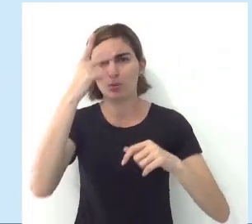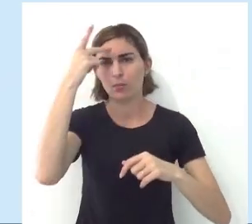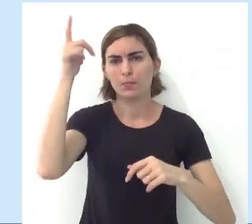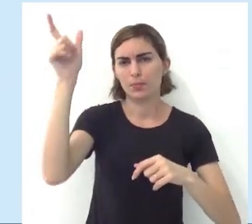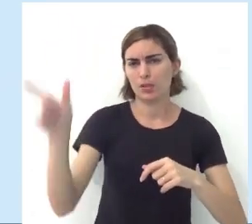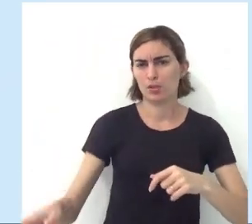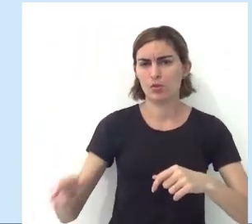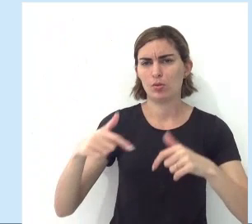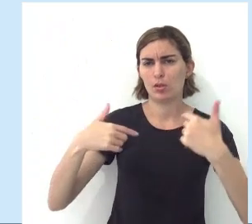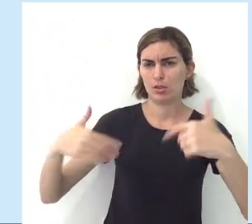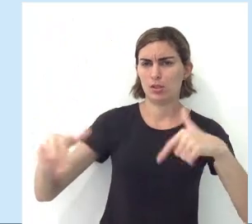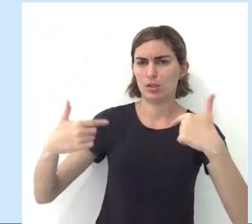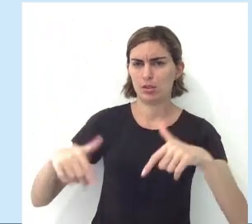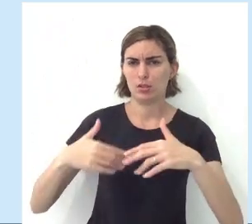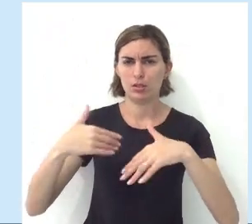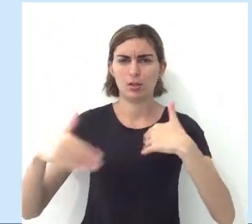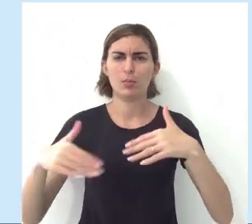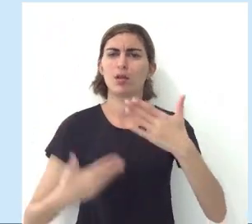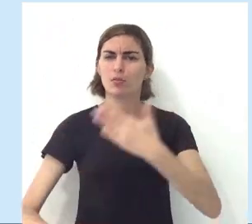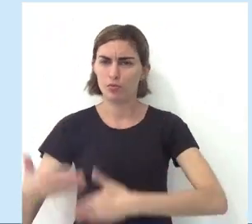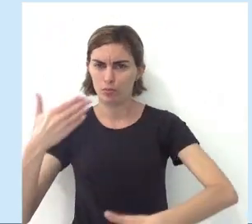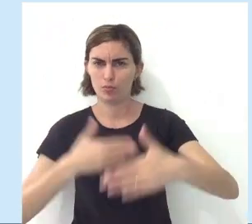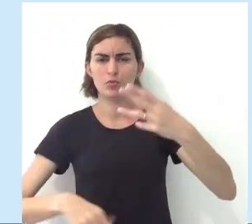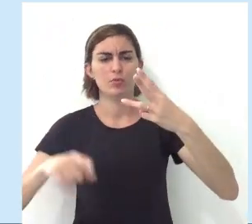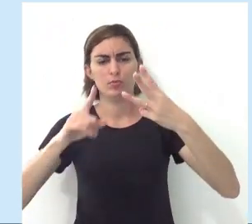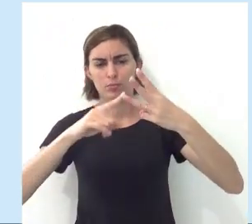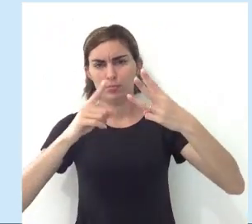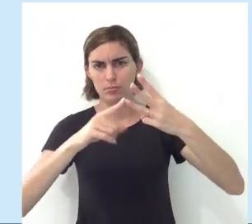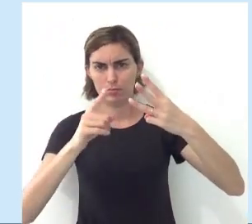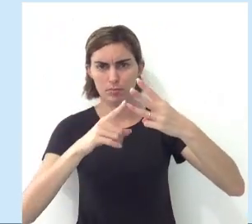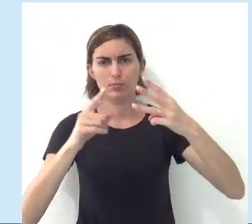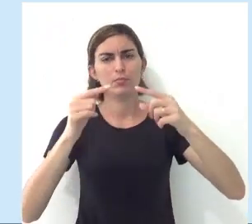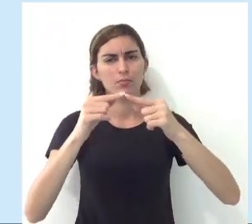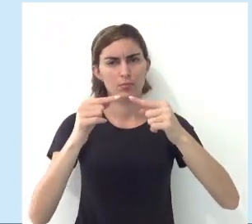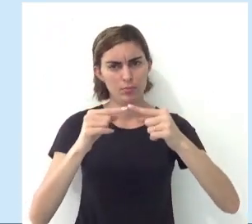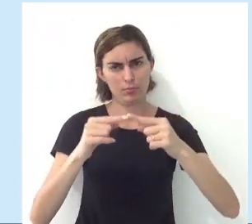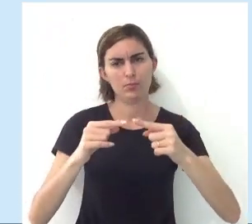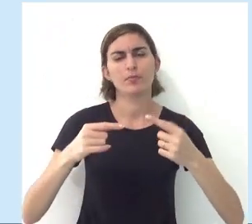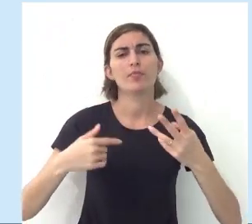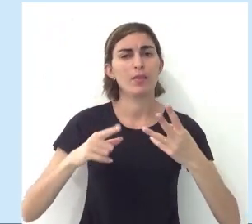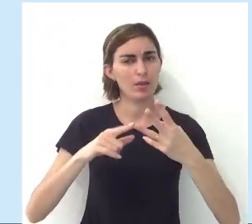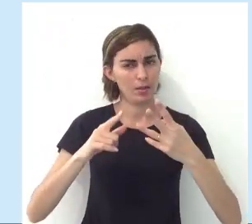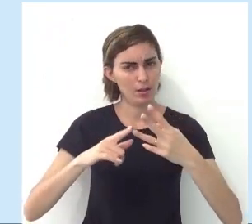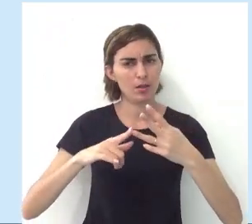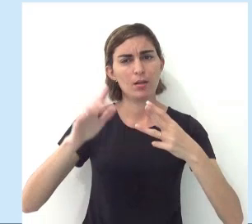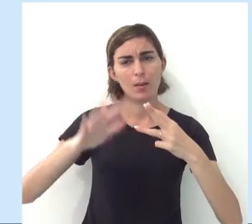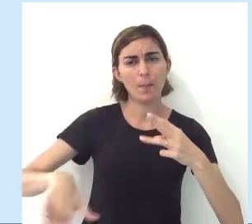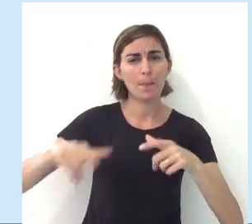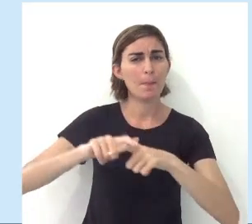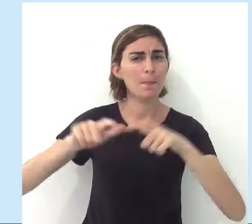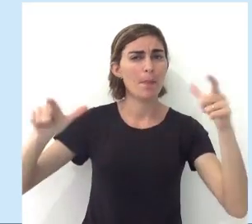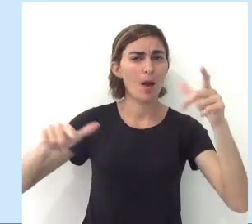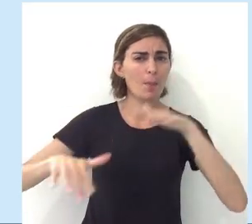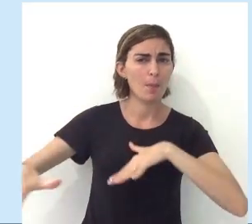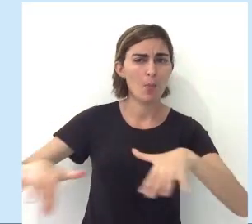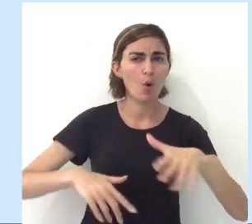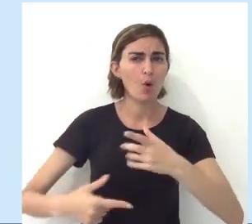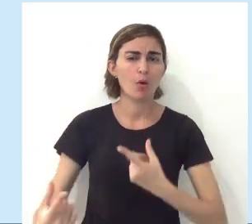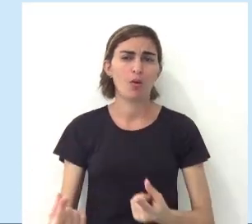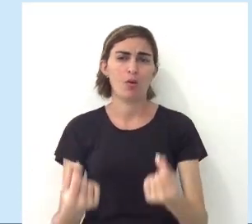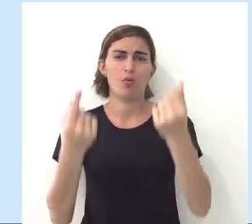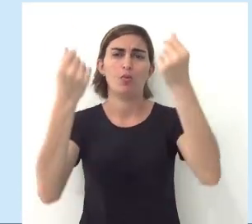ou qualquer outra pessoa que presta um serviço, ele está envolvido com o setor terciário, tá? Então, esse é o setor que mais